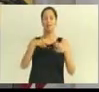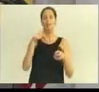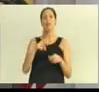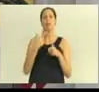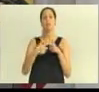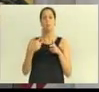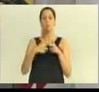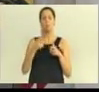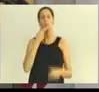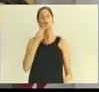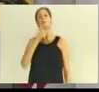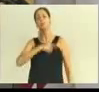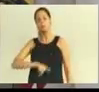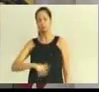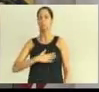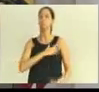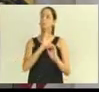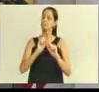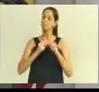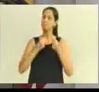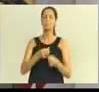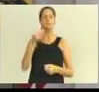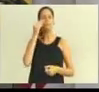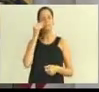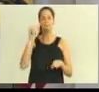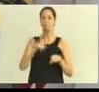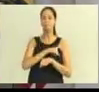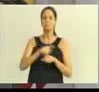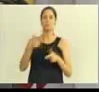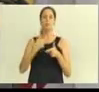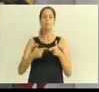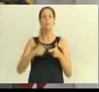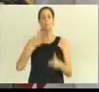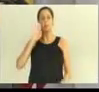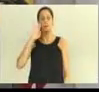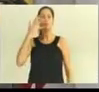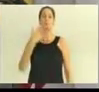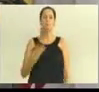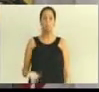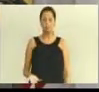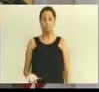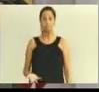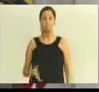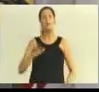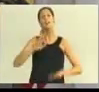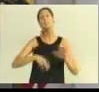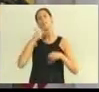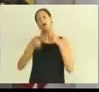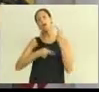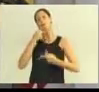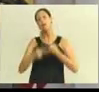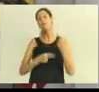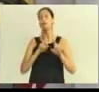volta a ratificar, se empenhado na solução dos problemas. Quero dizer mais, né? A gente fala tanto. A empresa